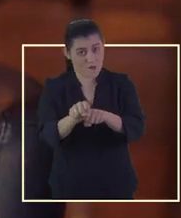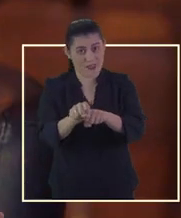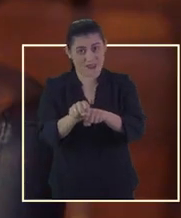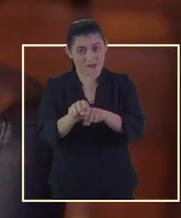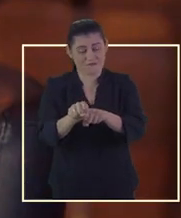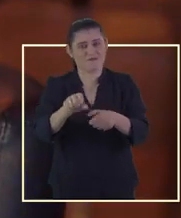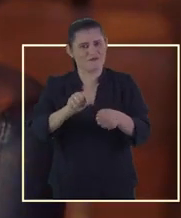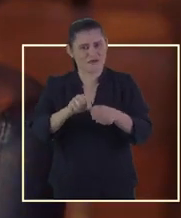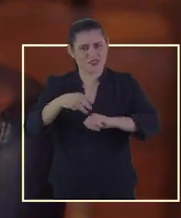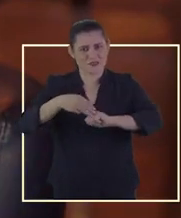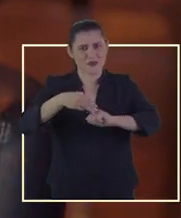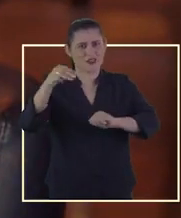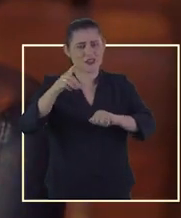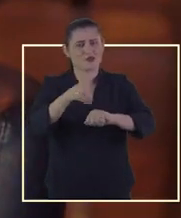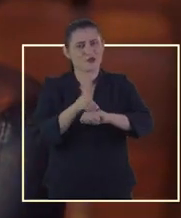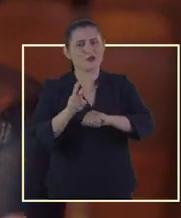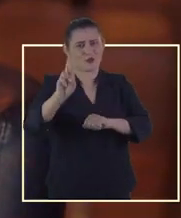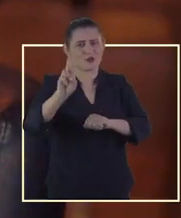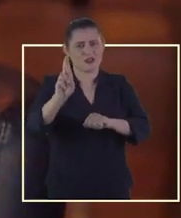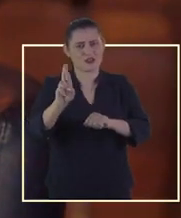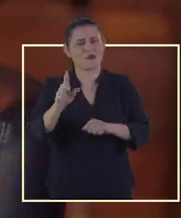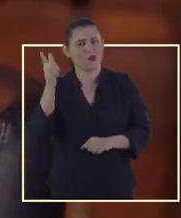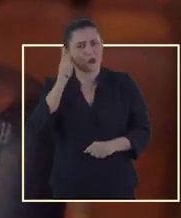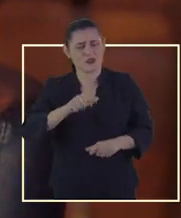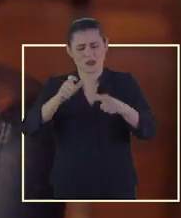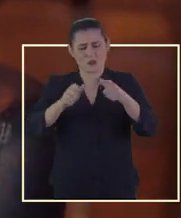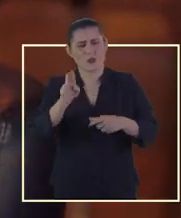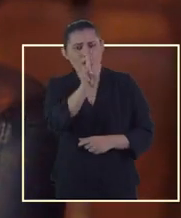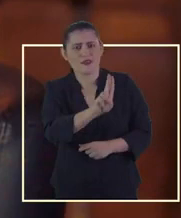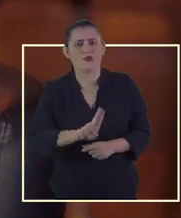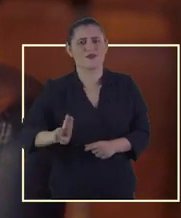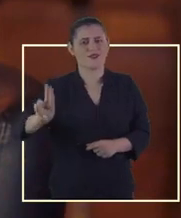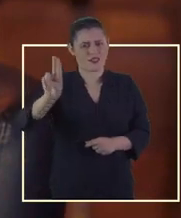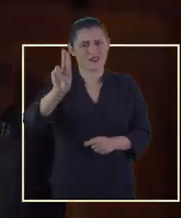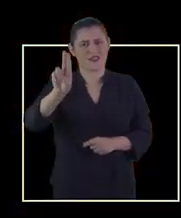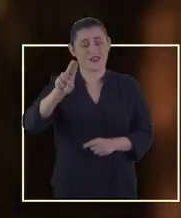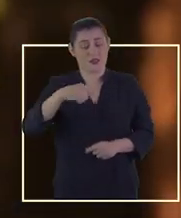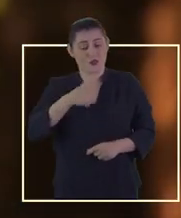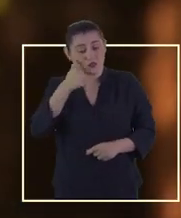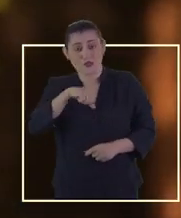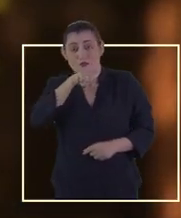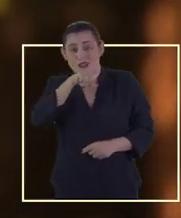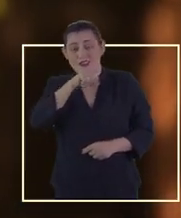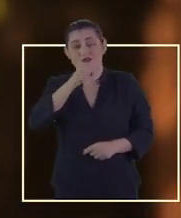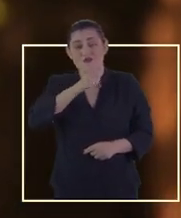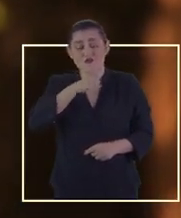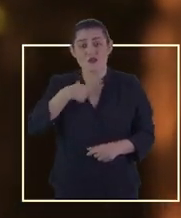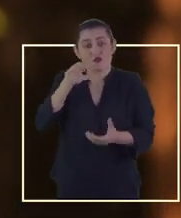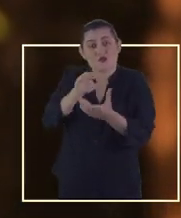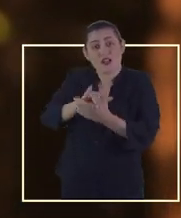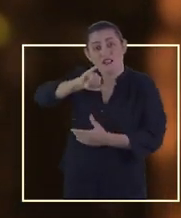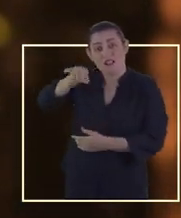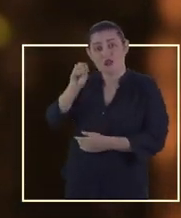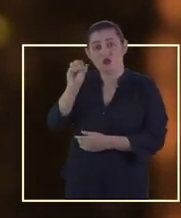formei, fiz mestrado, fiz doutorado. Conquistei um lugar na universidade. Eu sou mãe, eu sou avó,